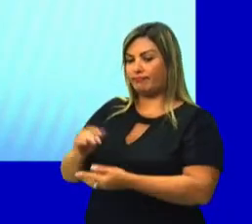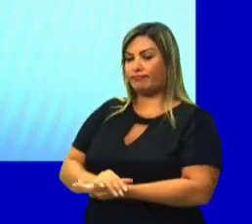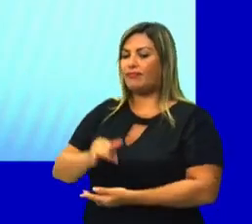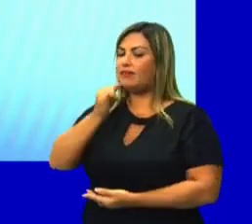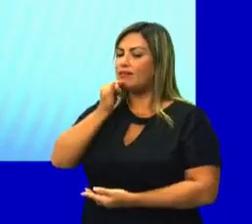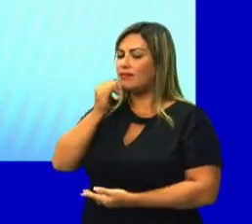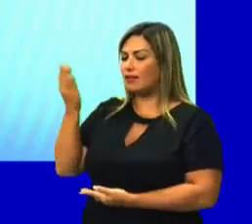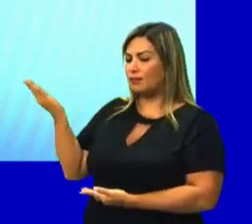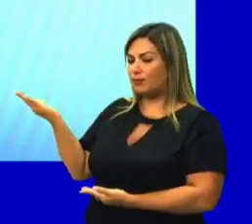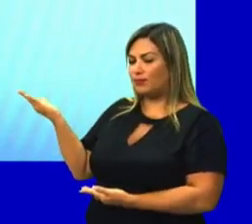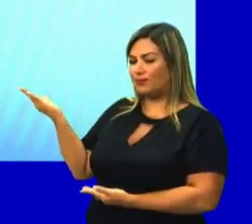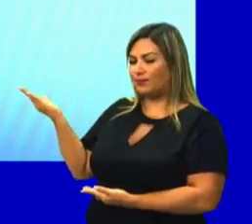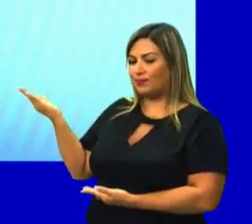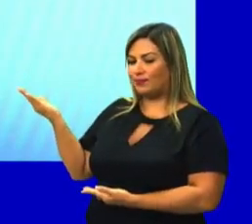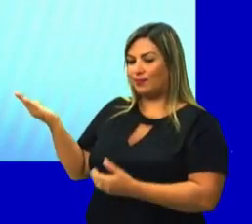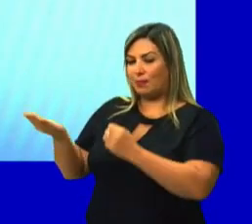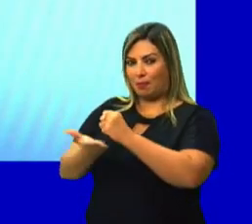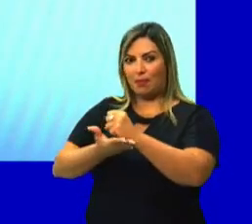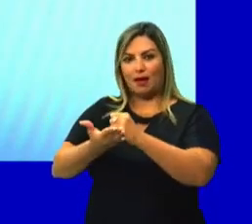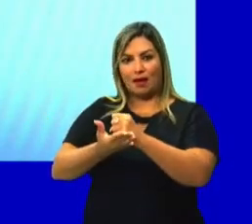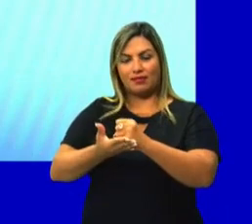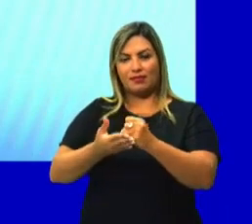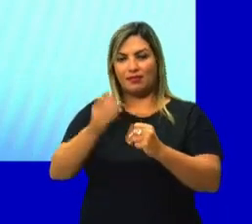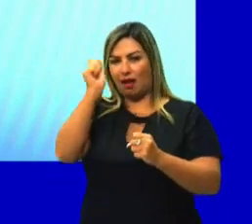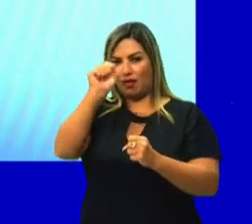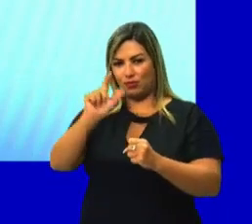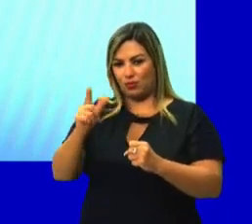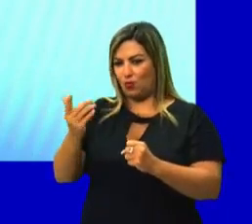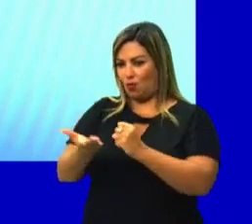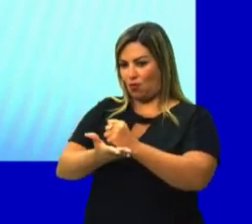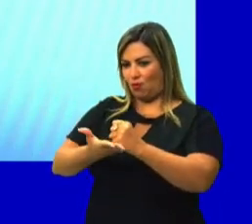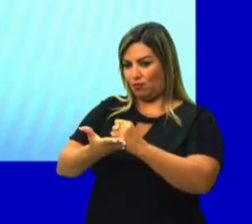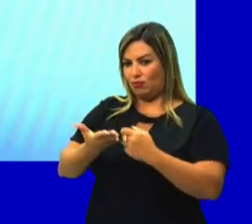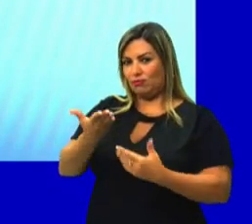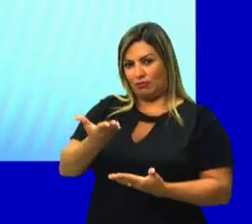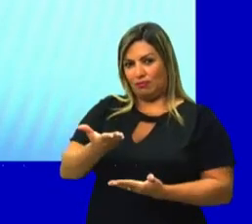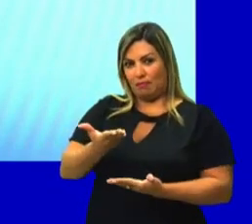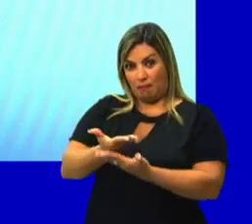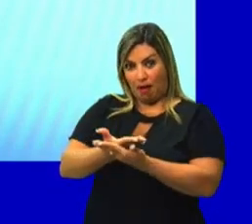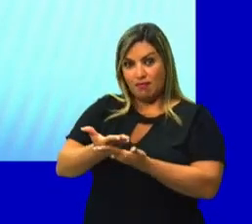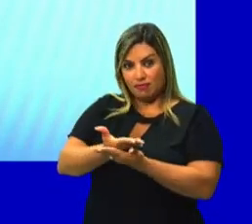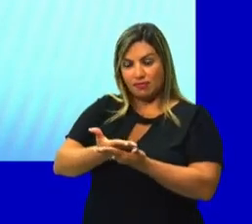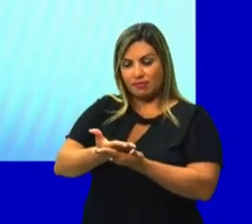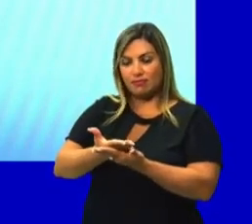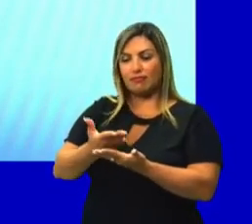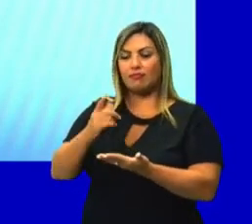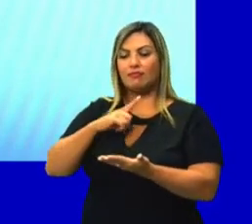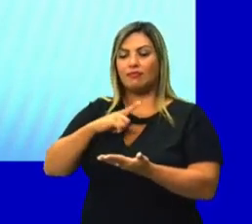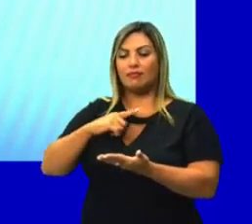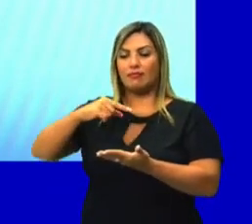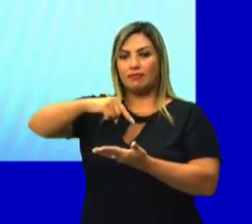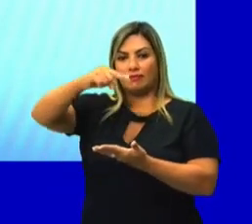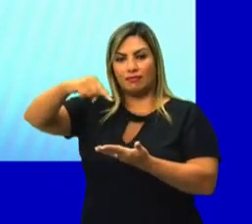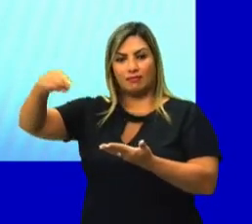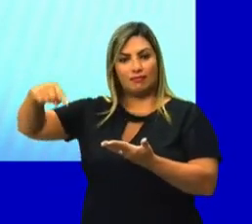vocês o exemplo de uma base que tem cinco lados, né? Um pentágono como base. E como a gente tem um pentágono de base, a gente